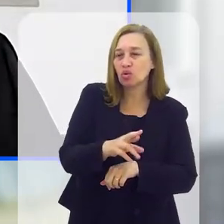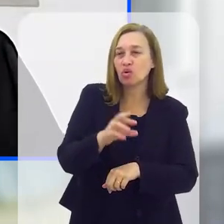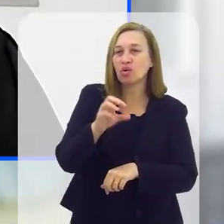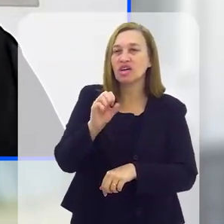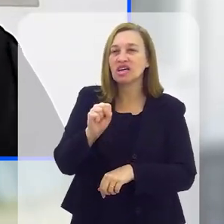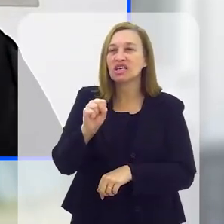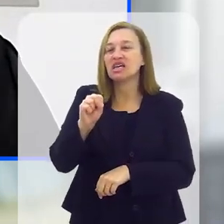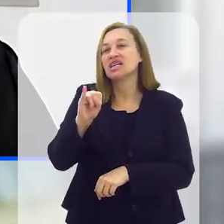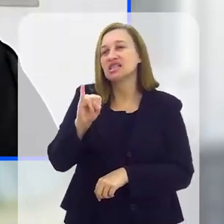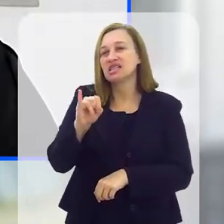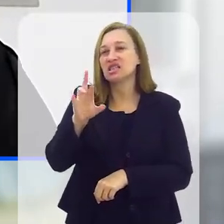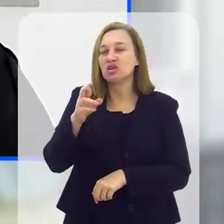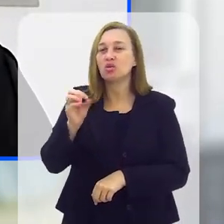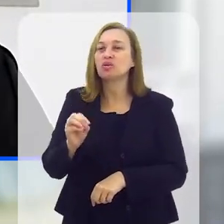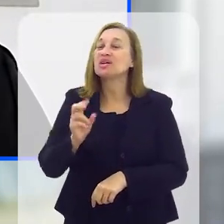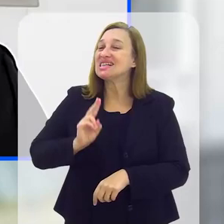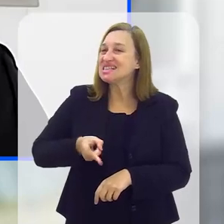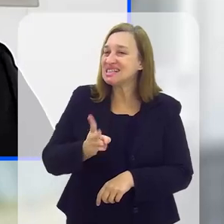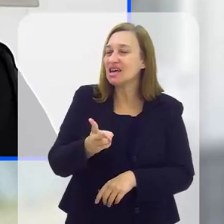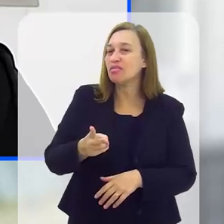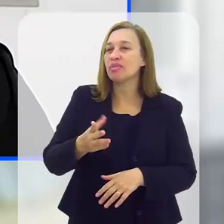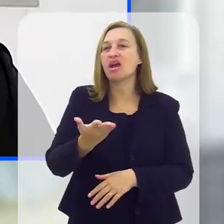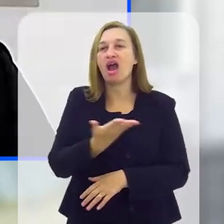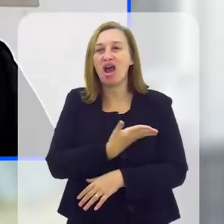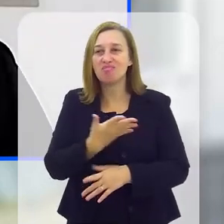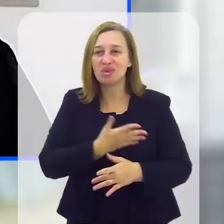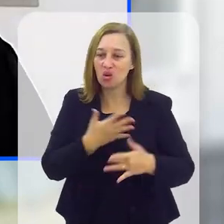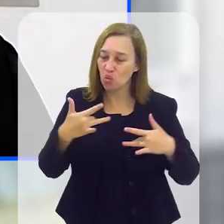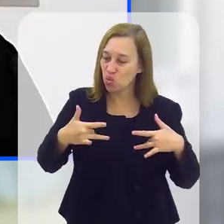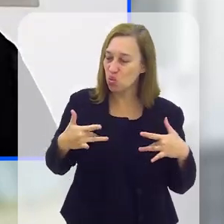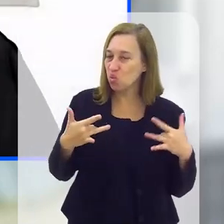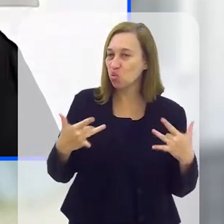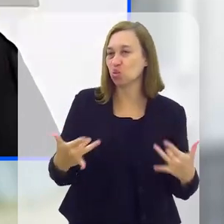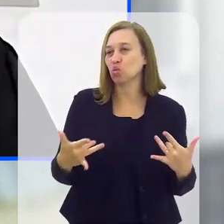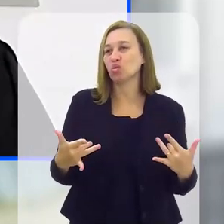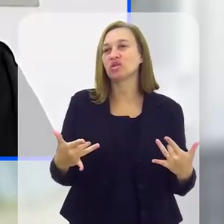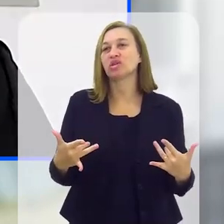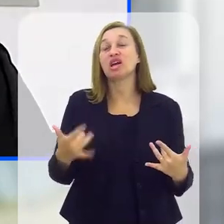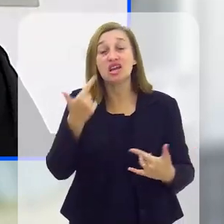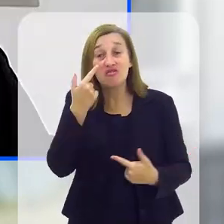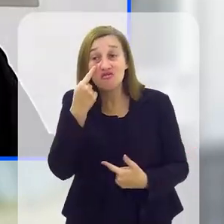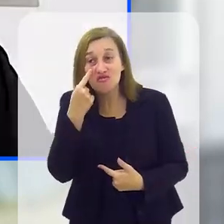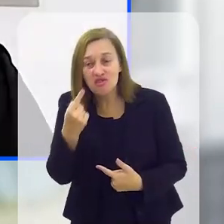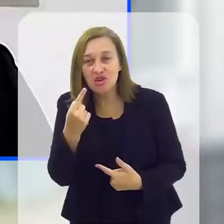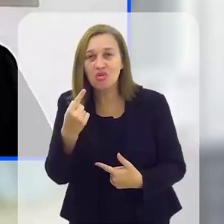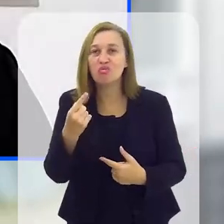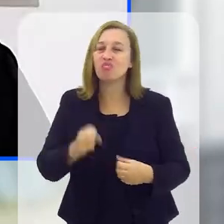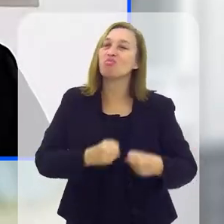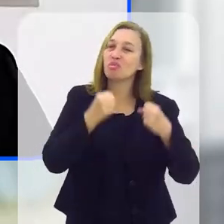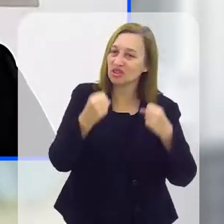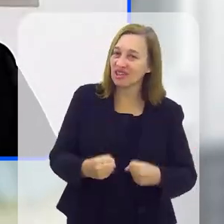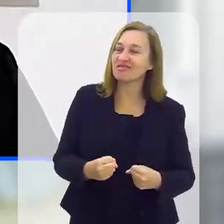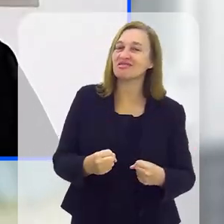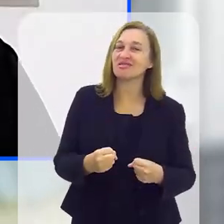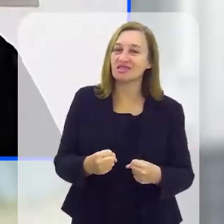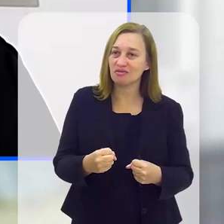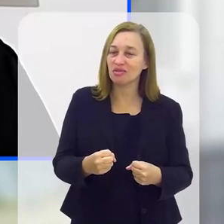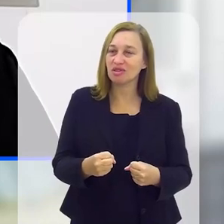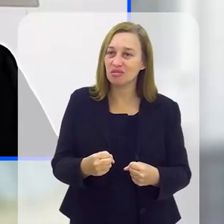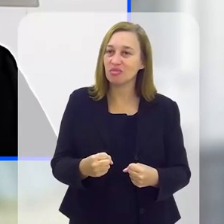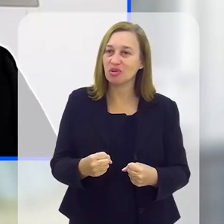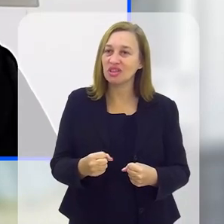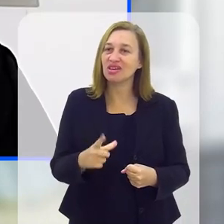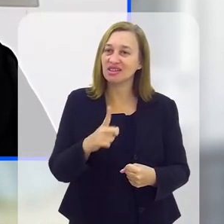sempre amigo, sempre à disposição, ele viu um potencial